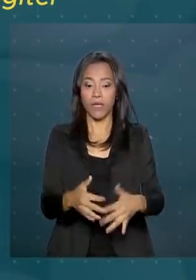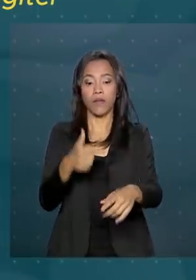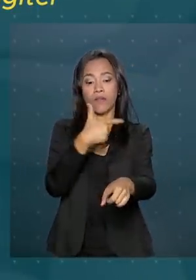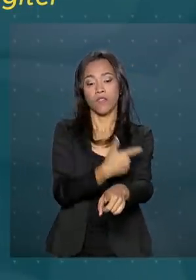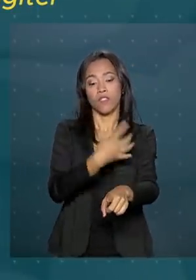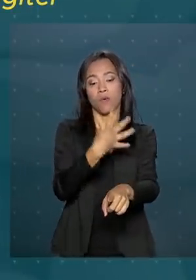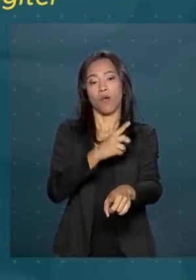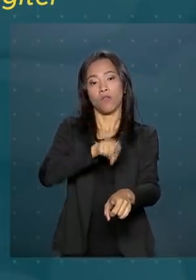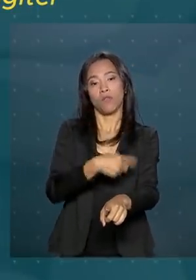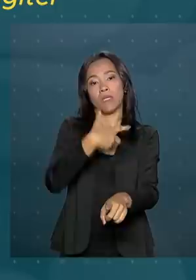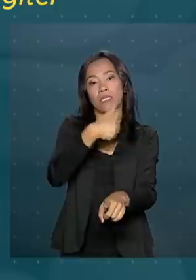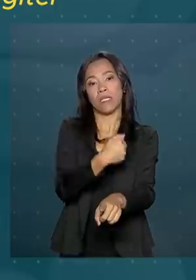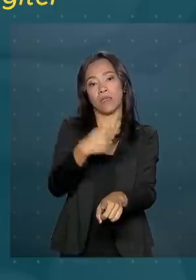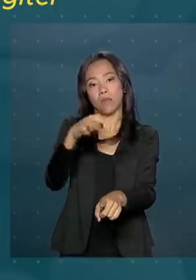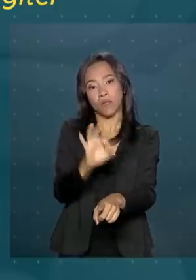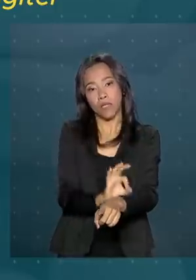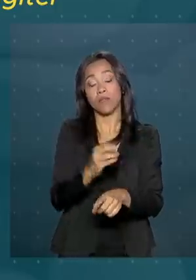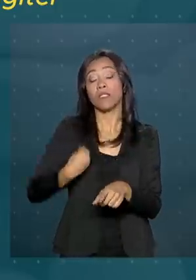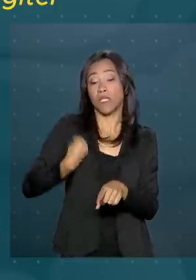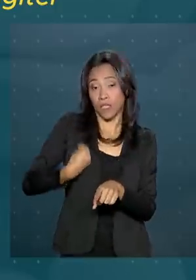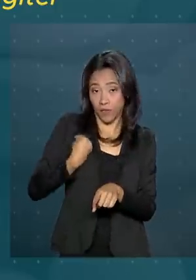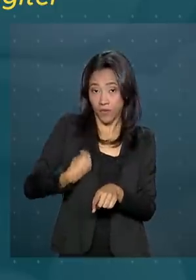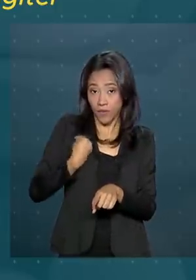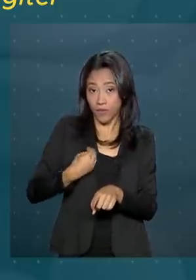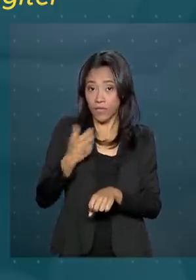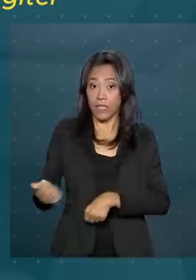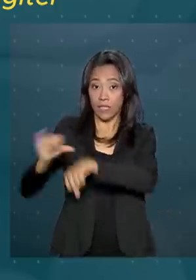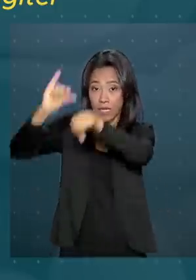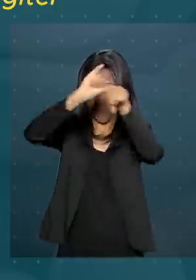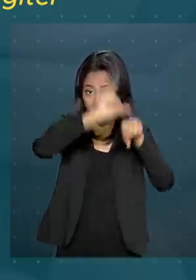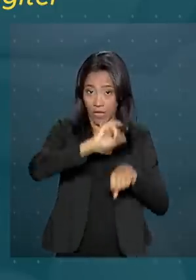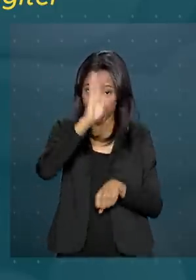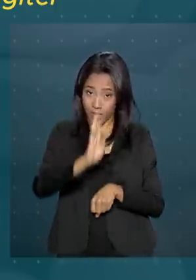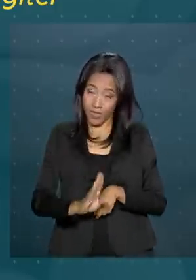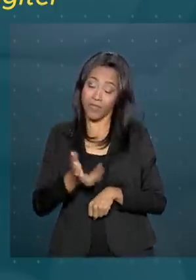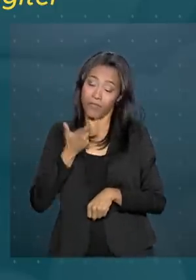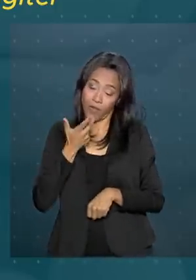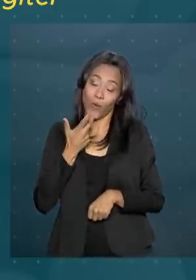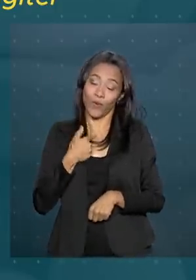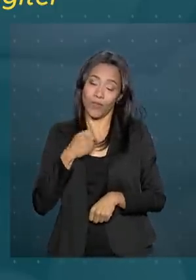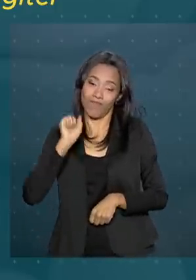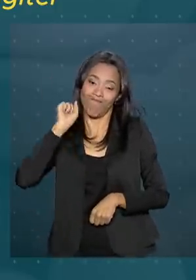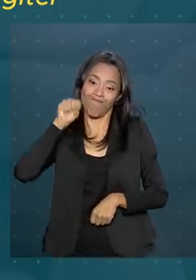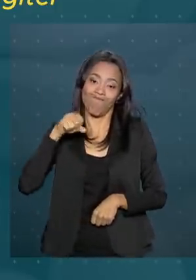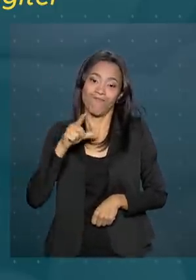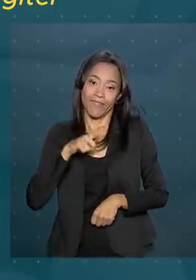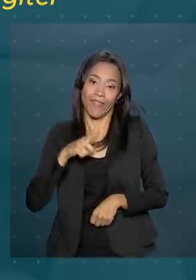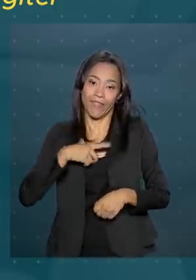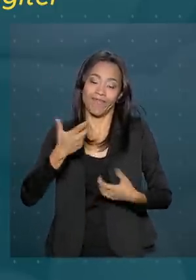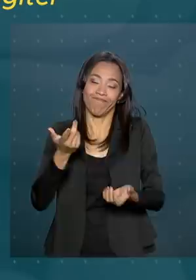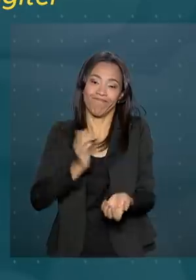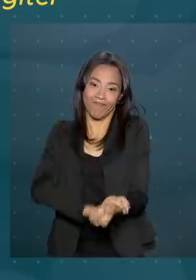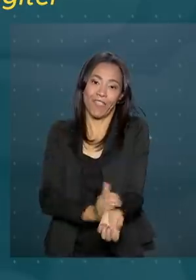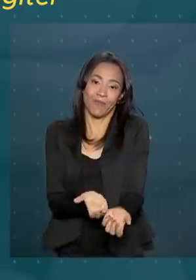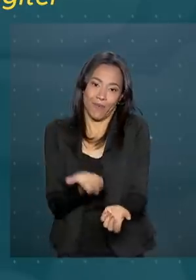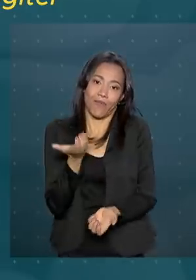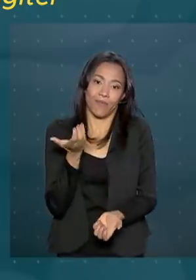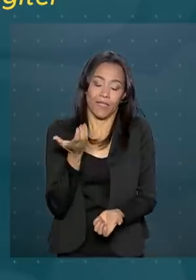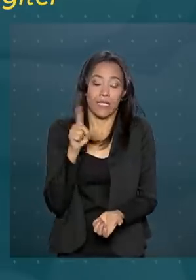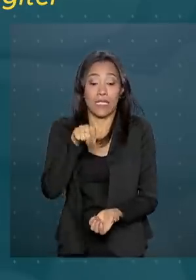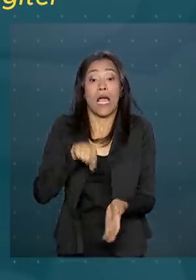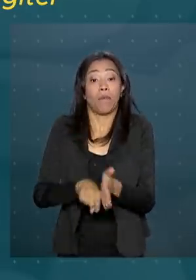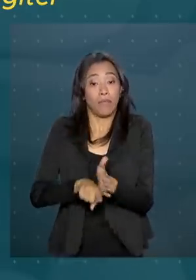% da população que vive nas capitais brasileiras afirmaram ter diagnóstico de hipertensão. O levantamento